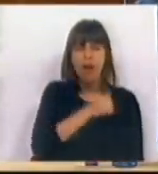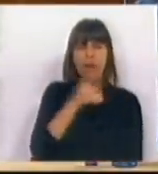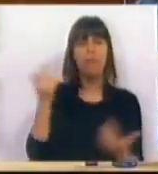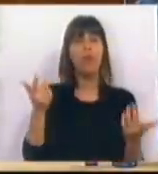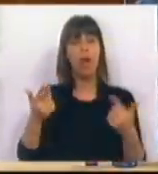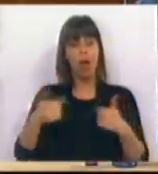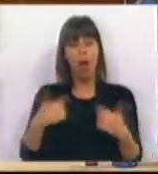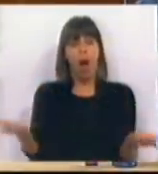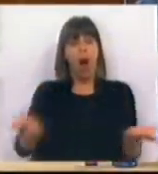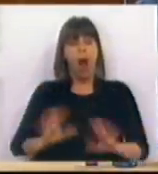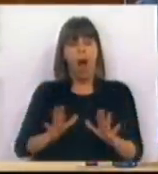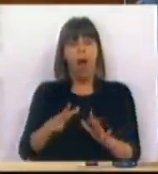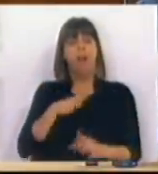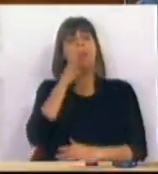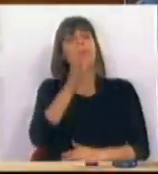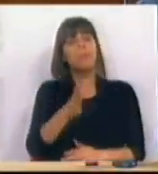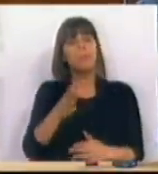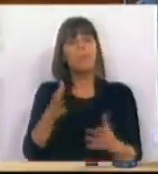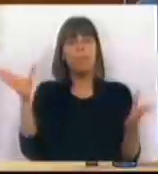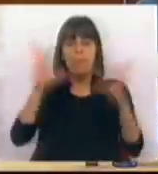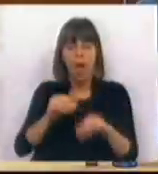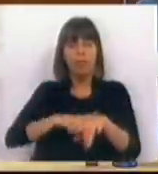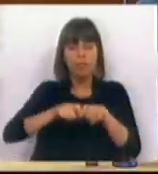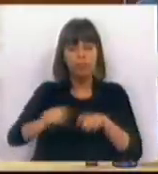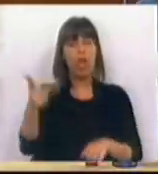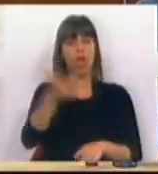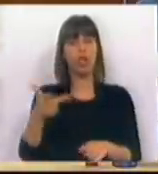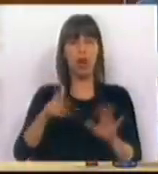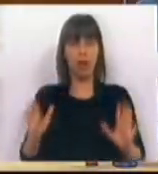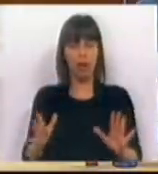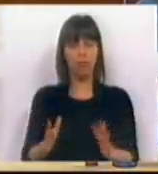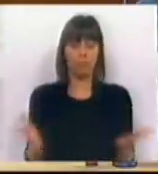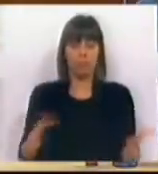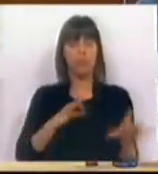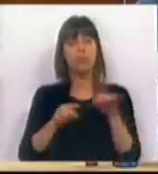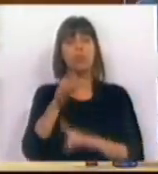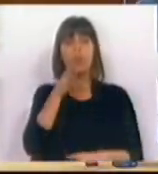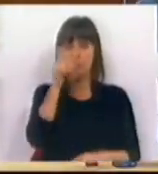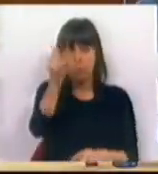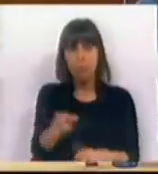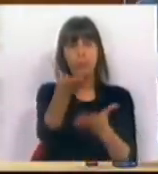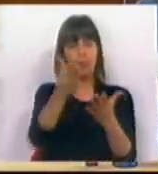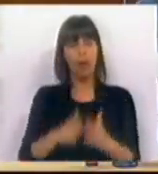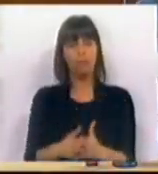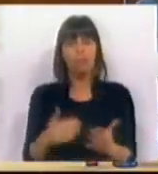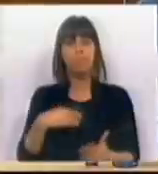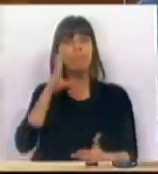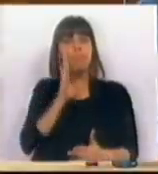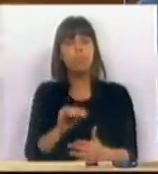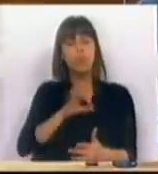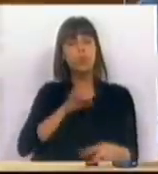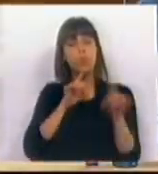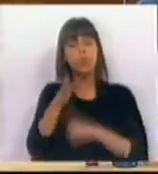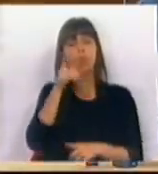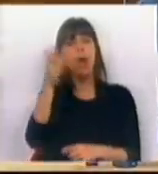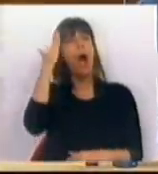para que nós não tivéssemos de viver sob o regime da troika. Portanto, Deputado, não sei o que é que